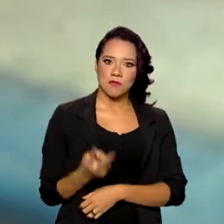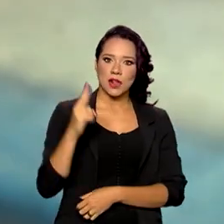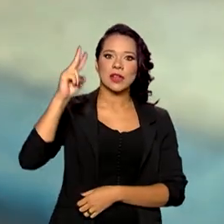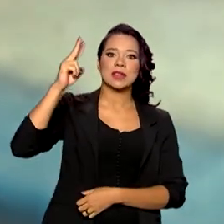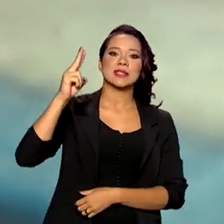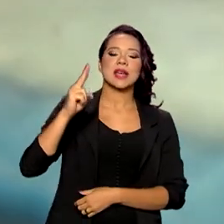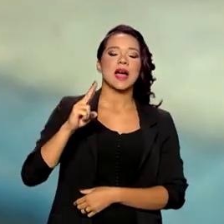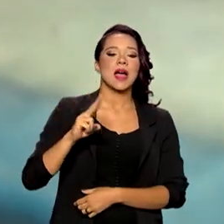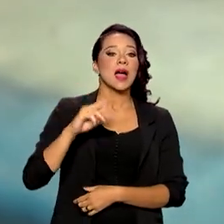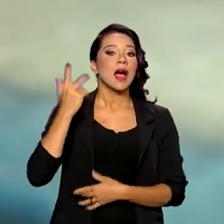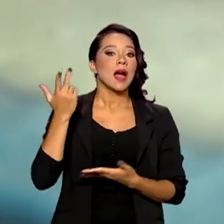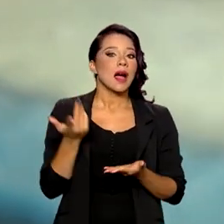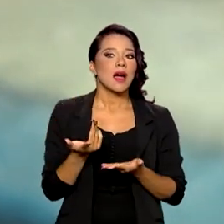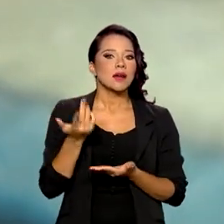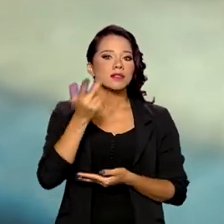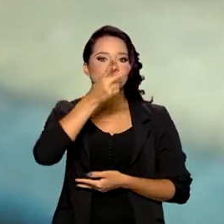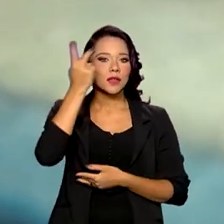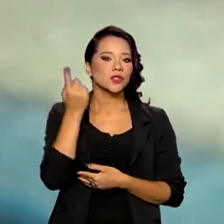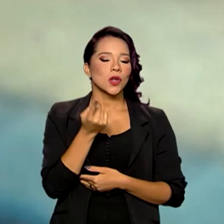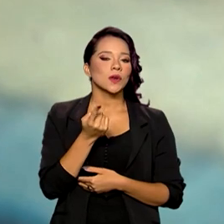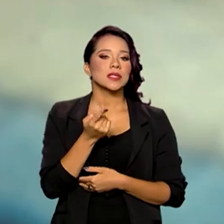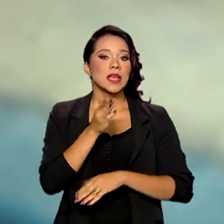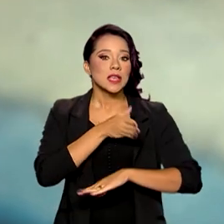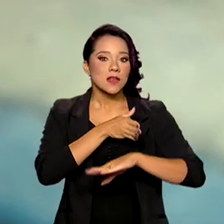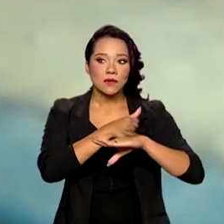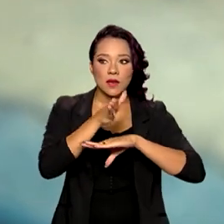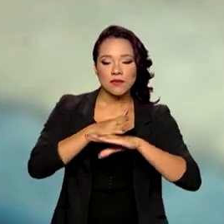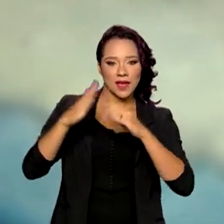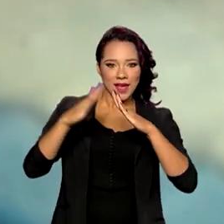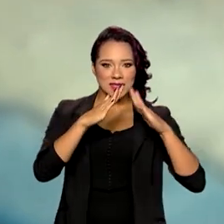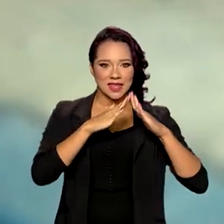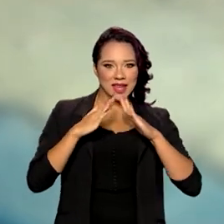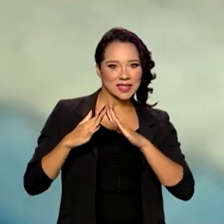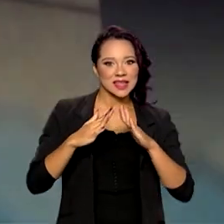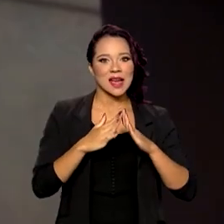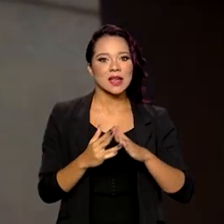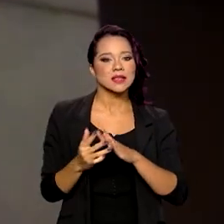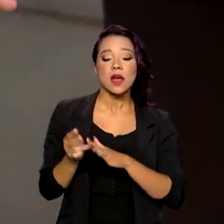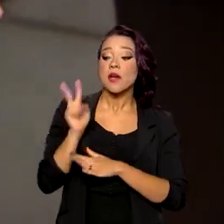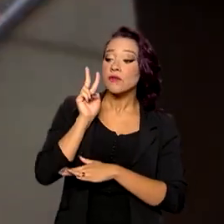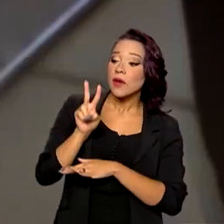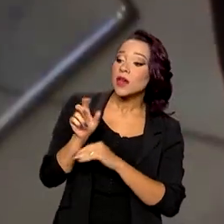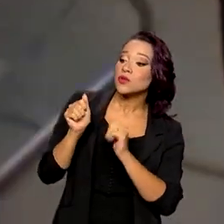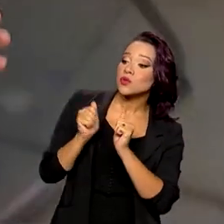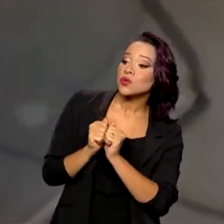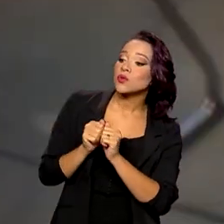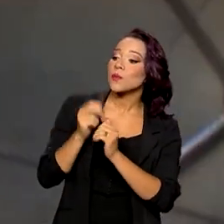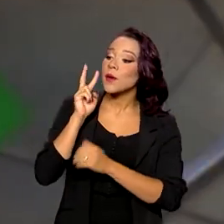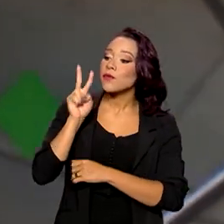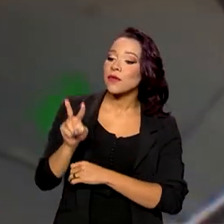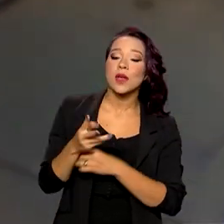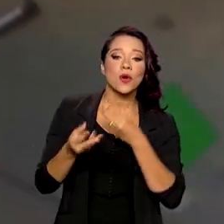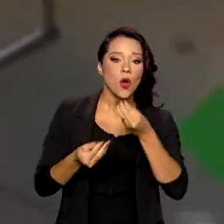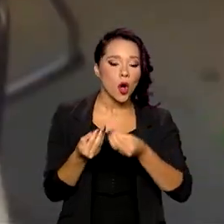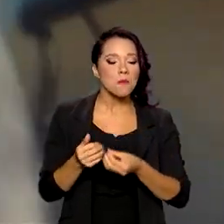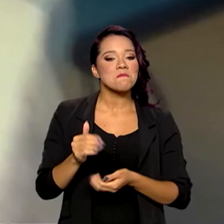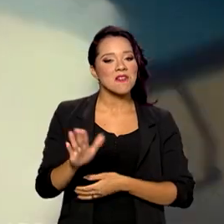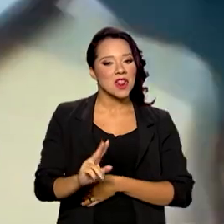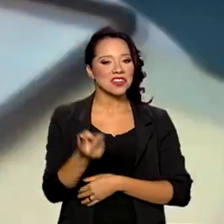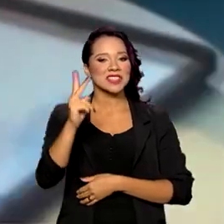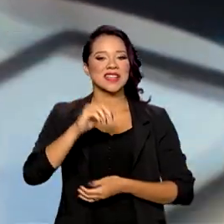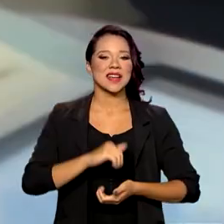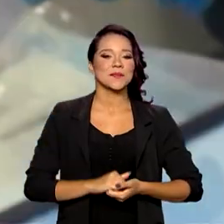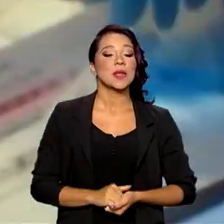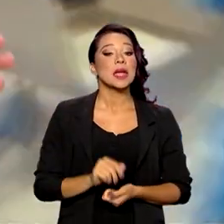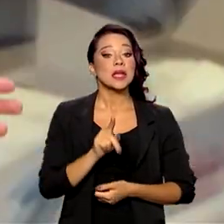o ganho dos agentes comunitários de saúde, que são os olhos e os ouvidos do SUS na casa de cada um dos